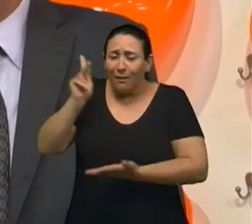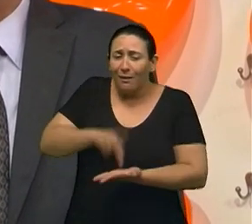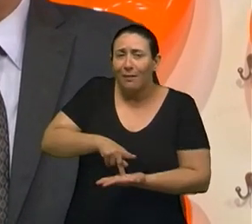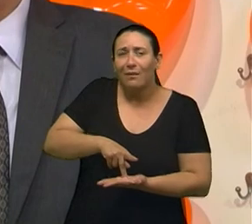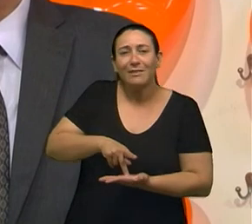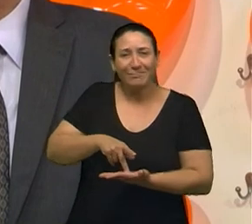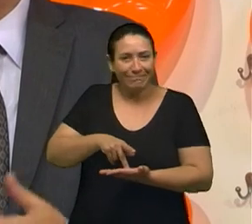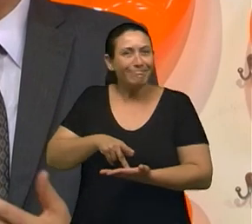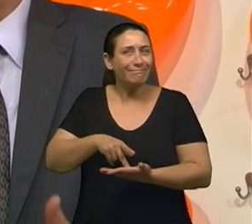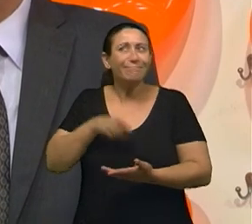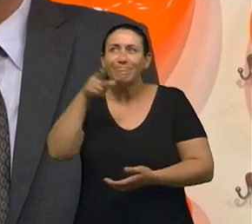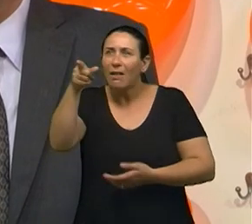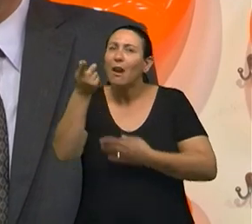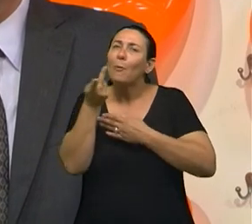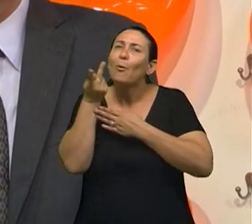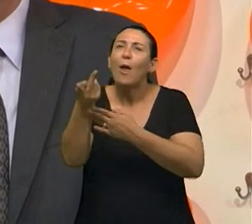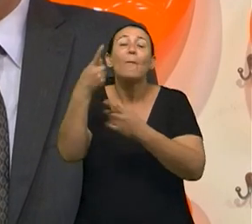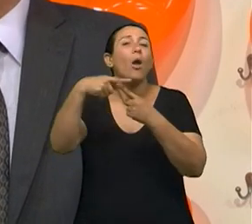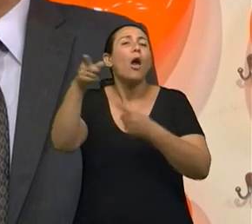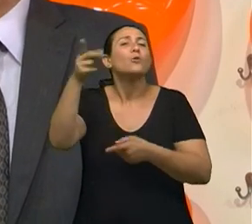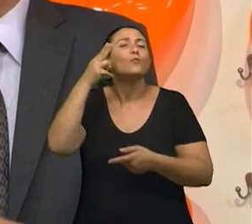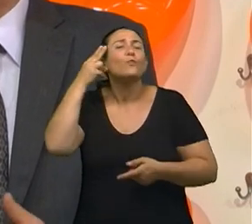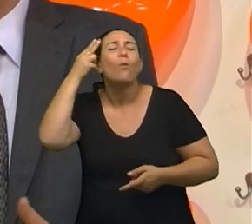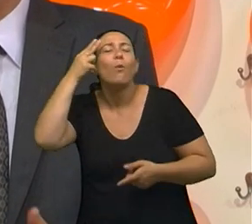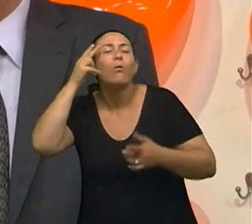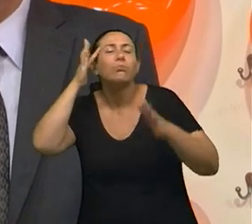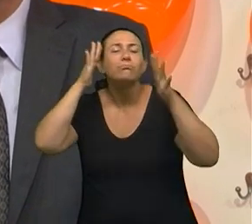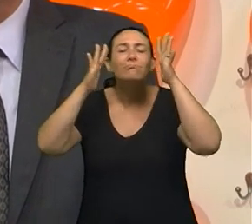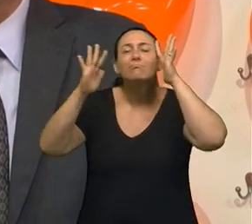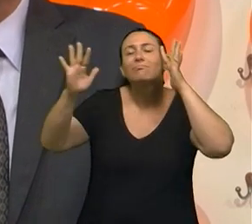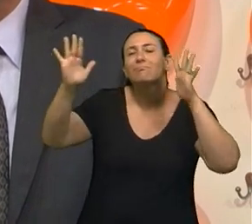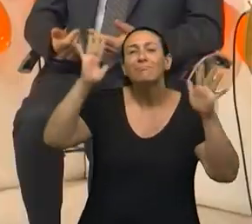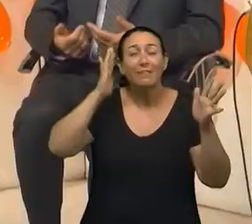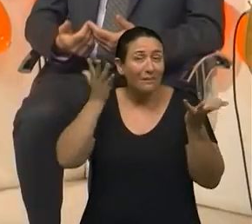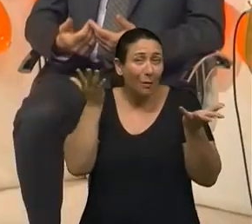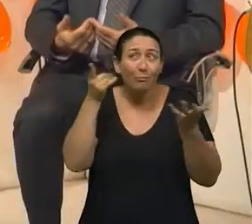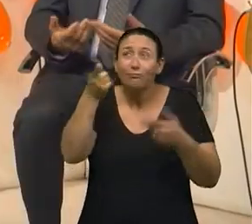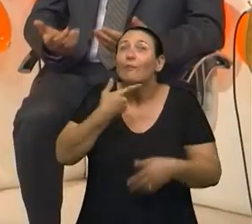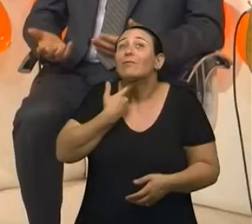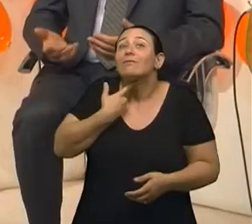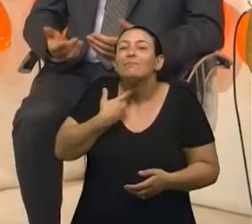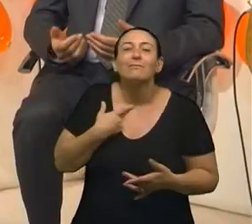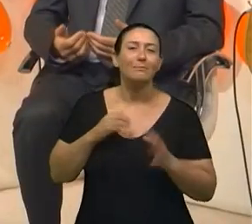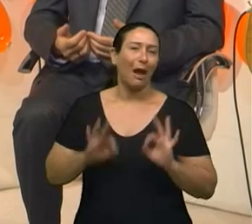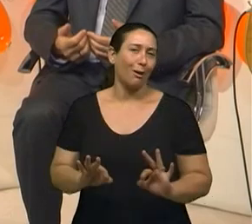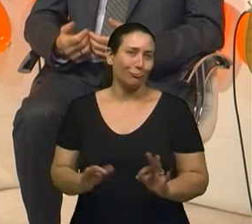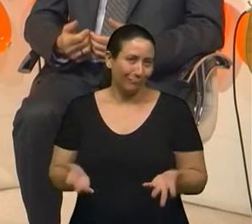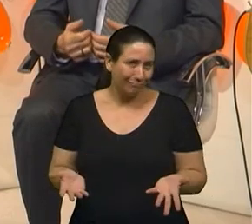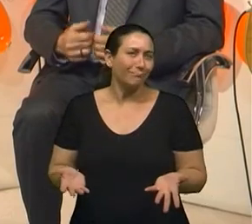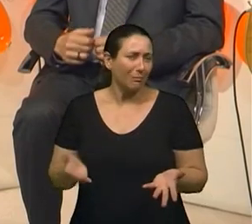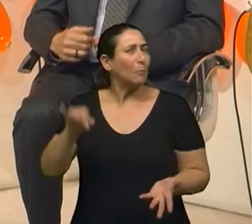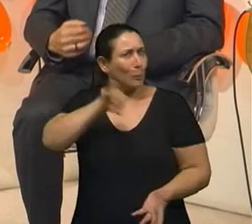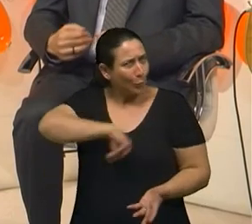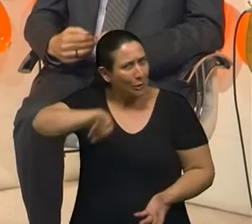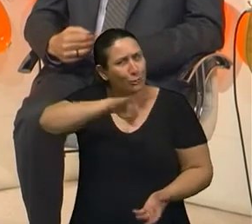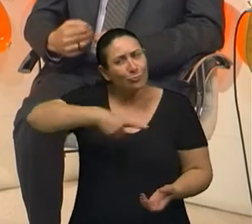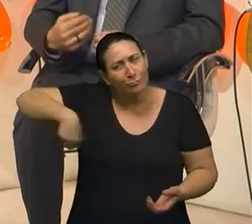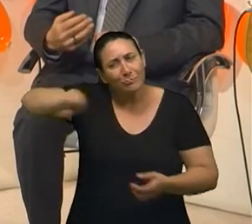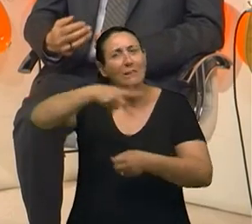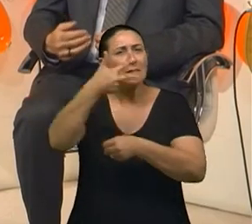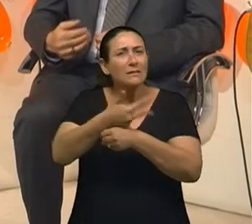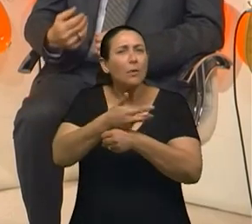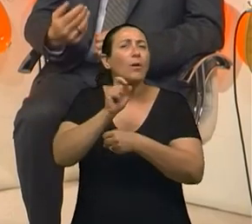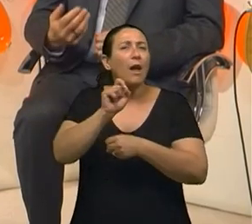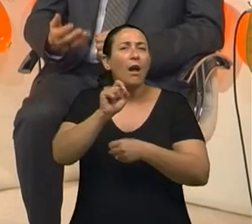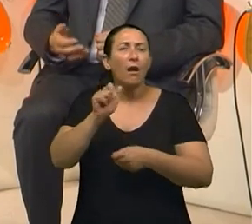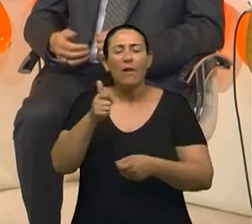também foi atrás do sonho dela, através do desejo. E isso é super importante para a terceira idade, é ir